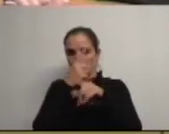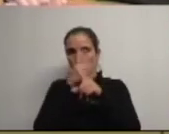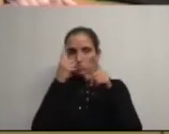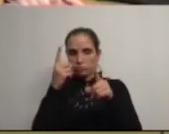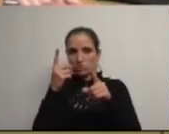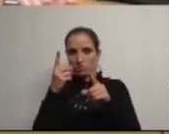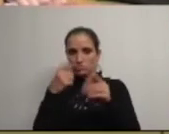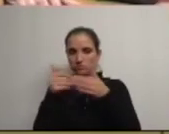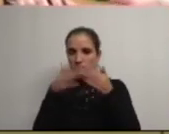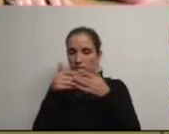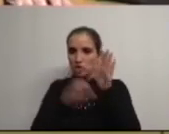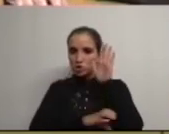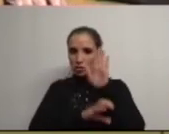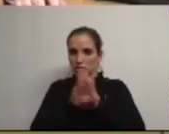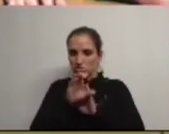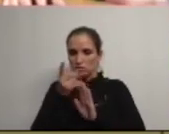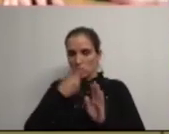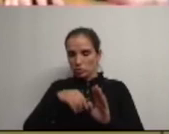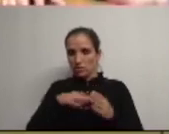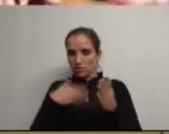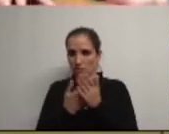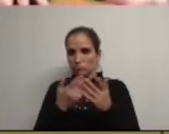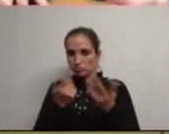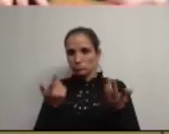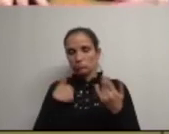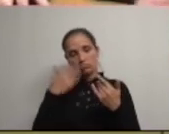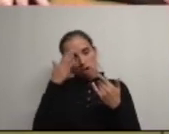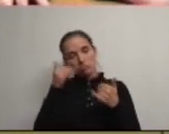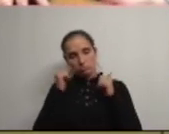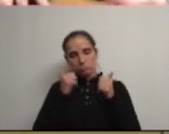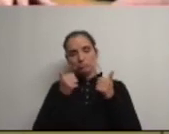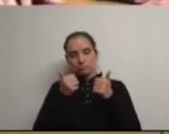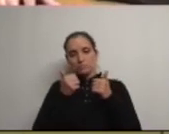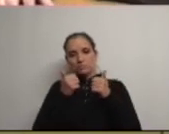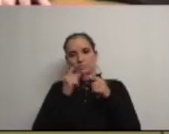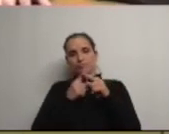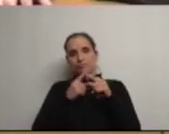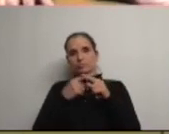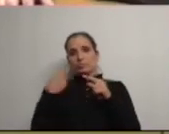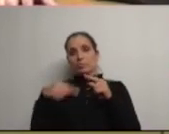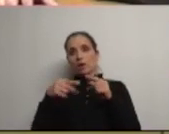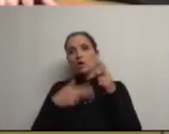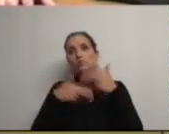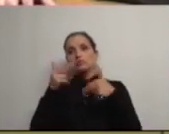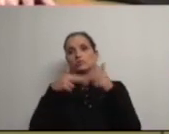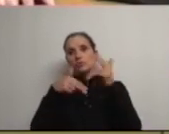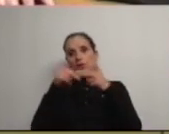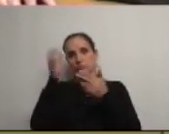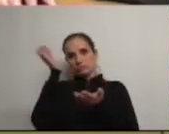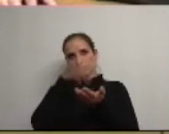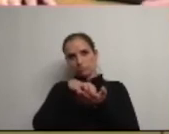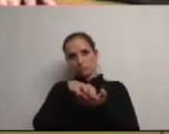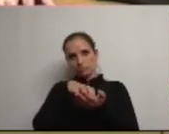independentemente das condições que nós damos que entendemos que são bastante muito boas há a construção das instalações